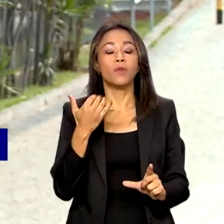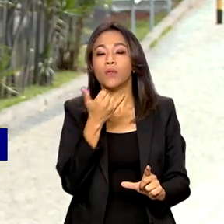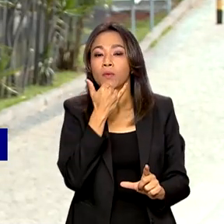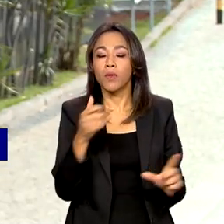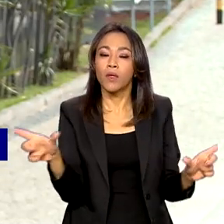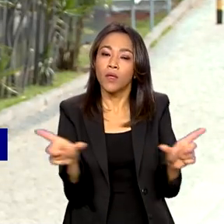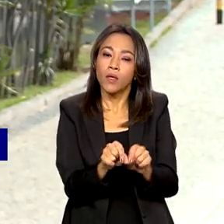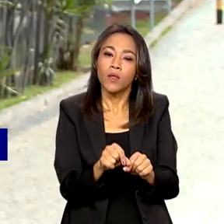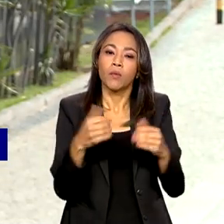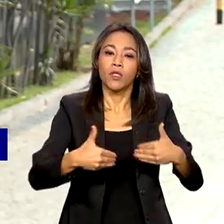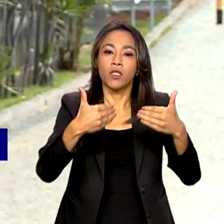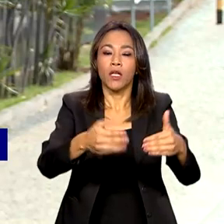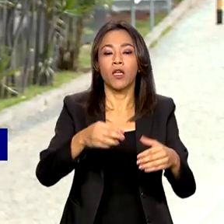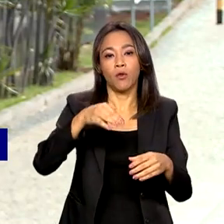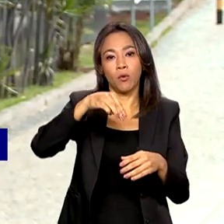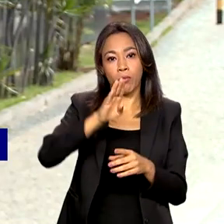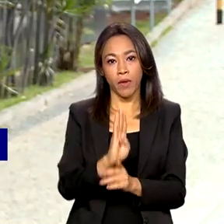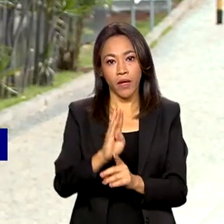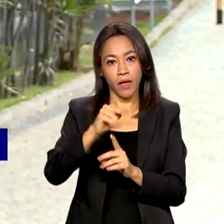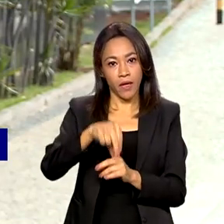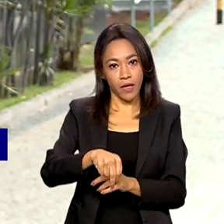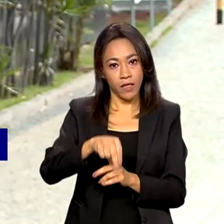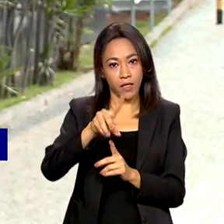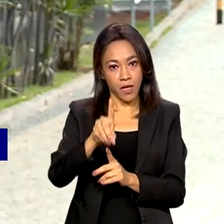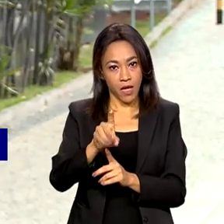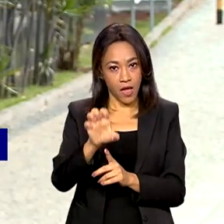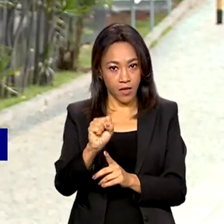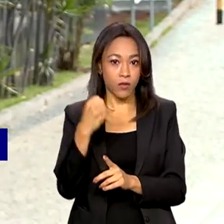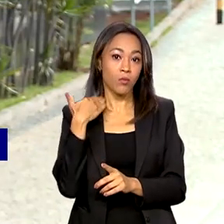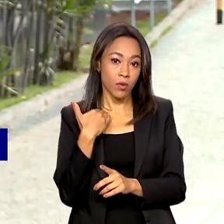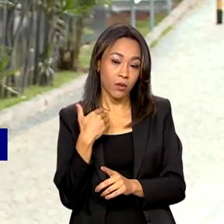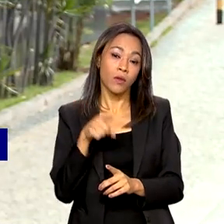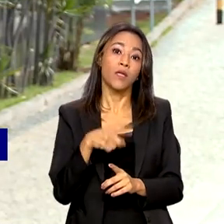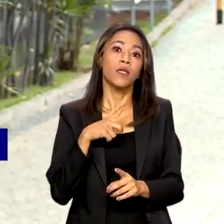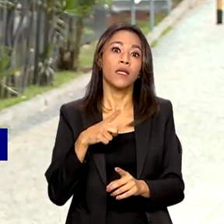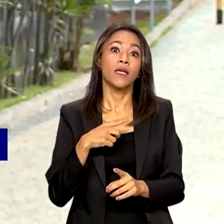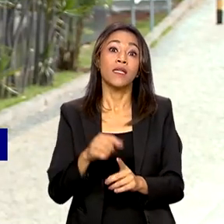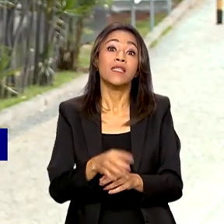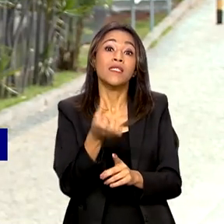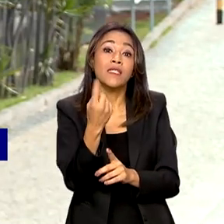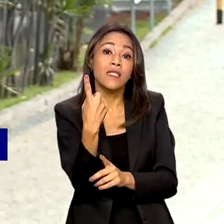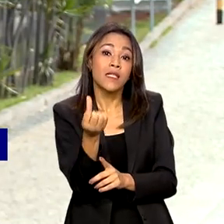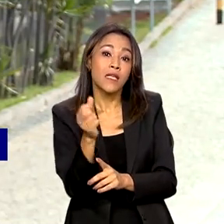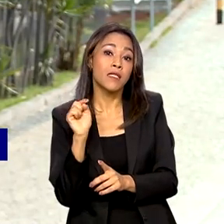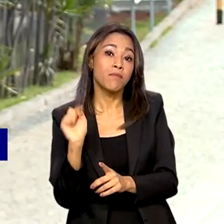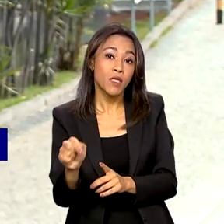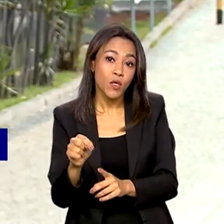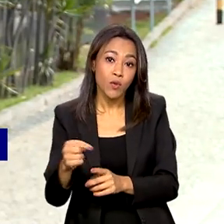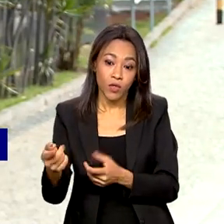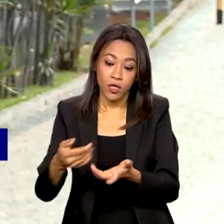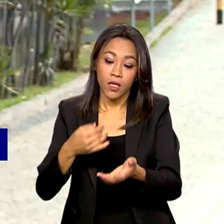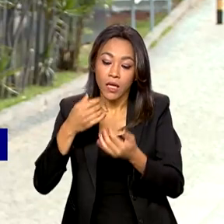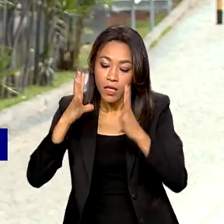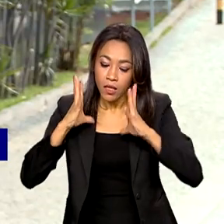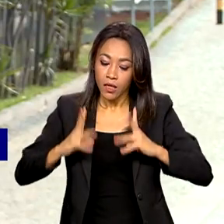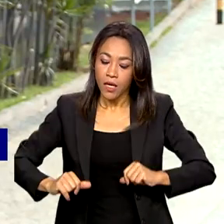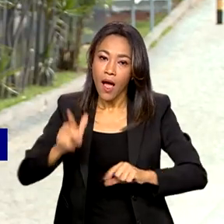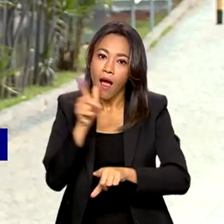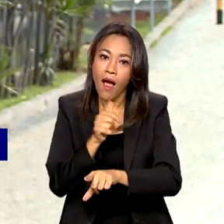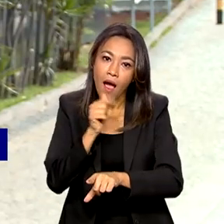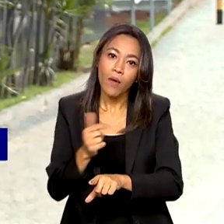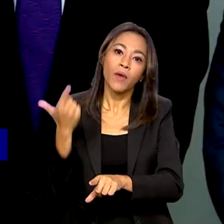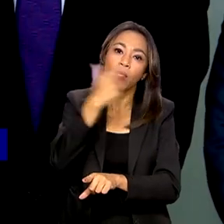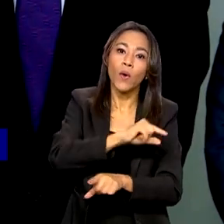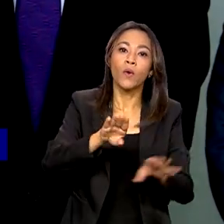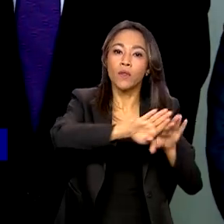e também prevê a construção de 21 mil cisternas e 16 mil unidades de tratamento e reuso de